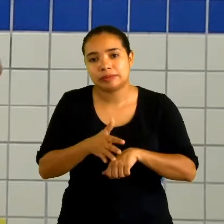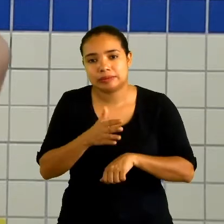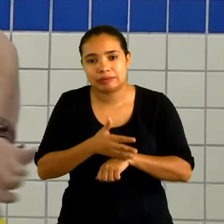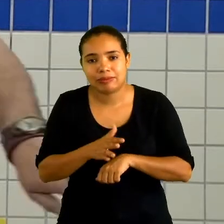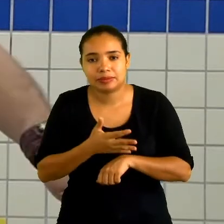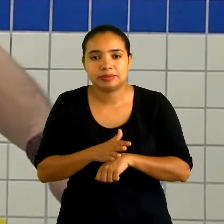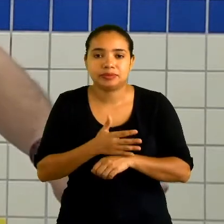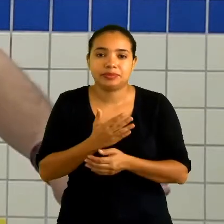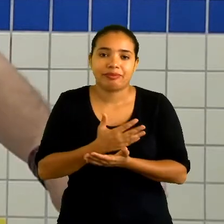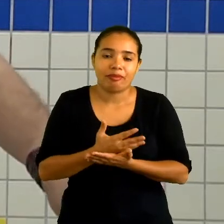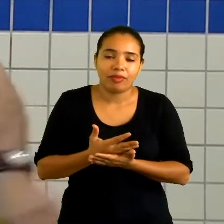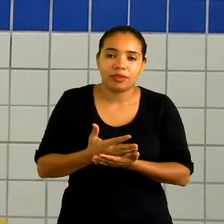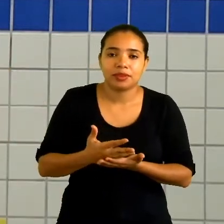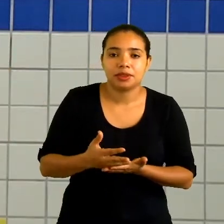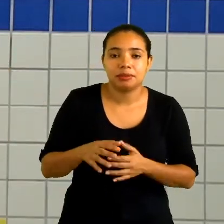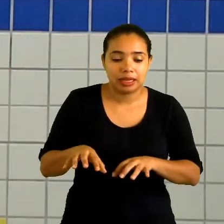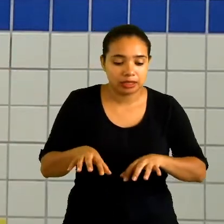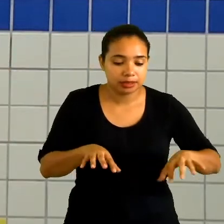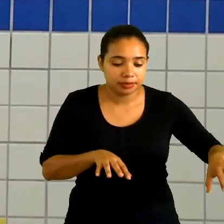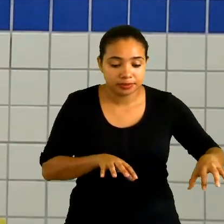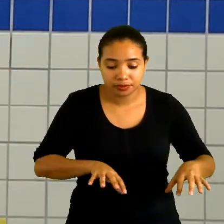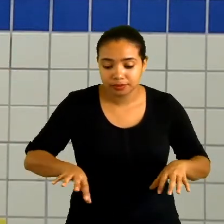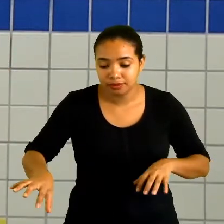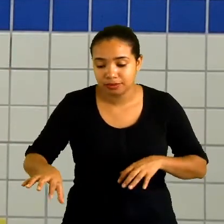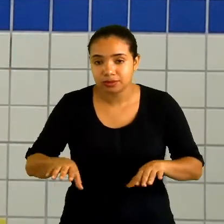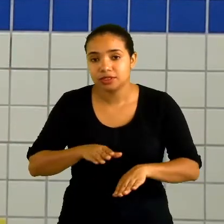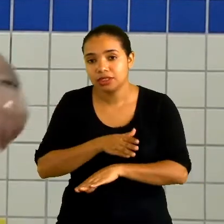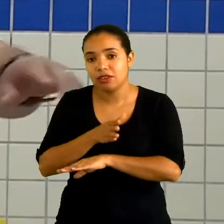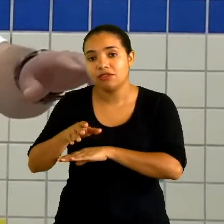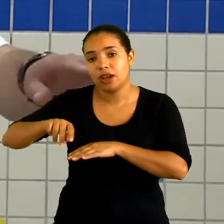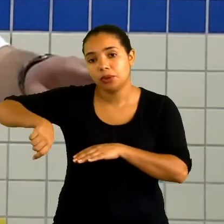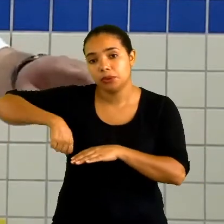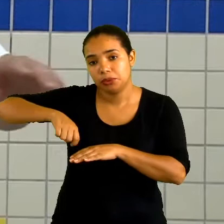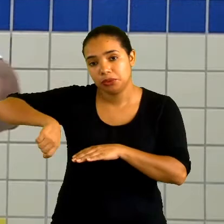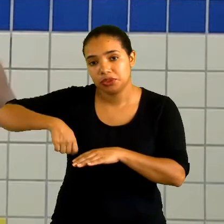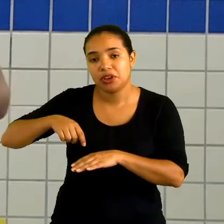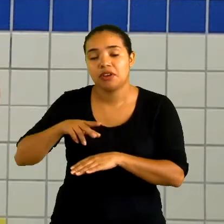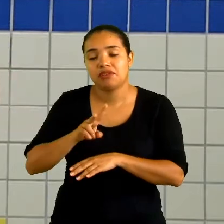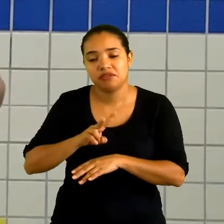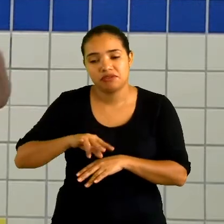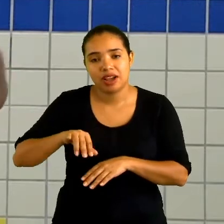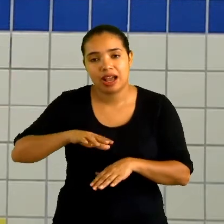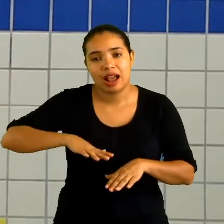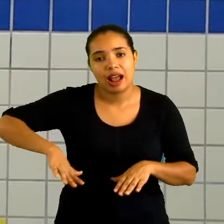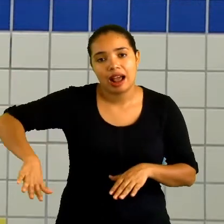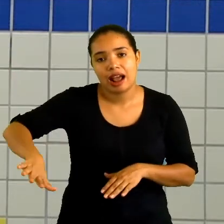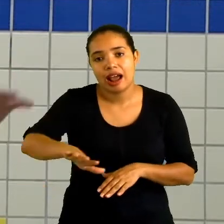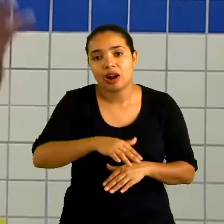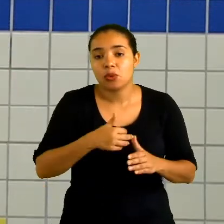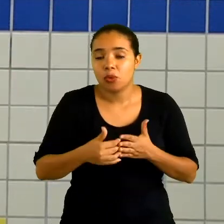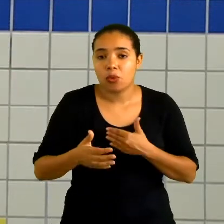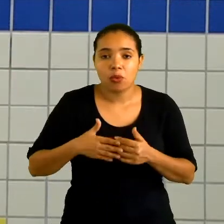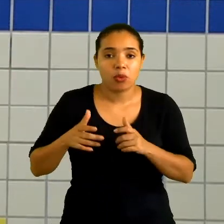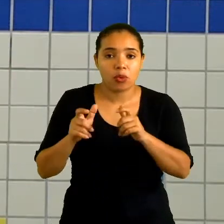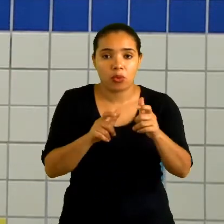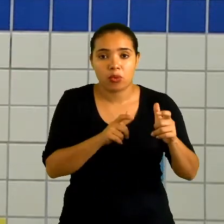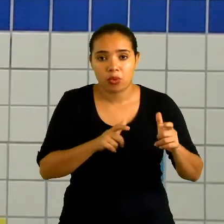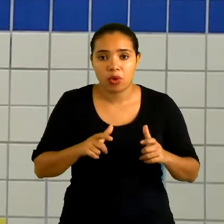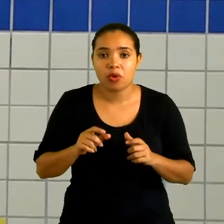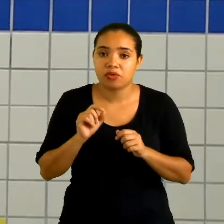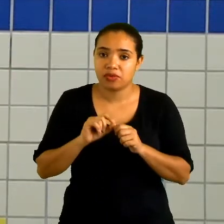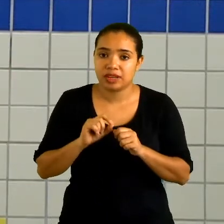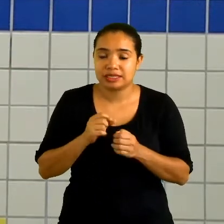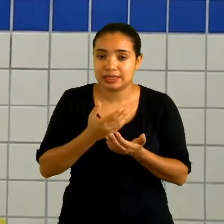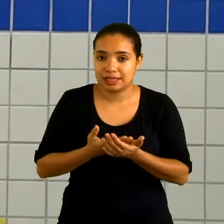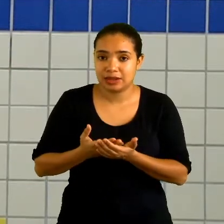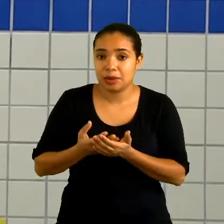começa arrastando o sofá para o lado, vai para a cozinha, vai para a área, qualquer espaço que você tiver, vai dar para você fazer a